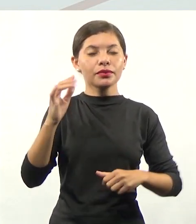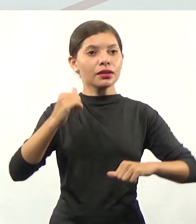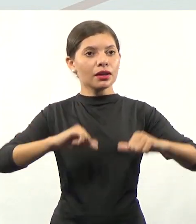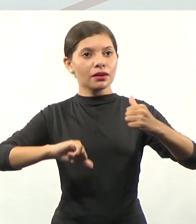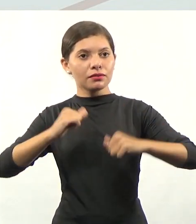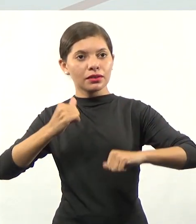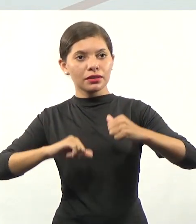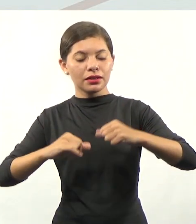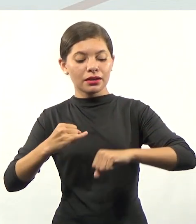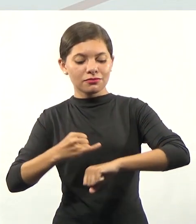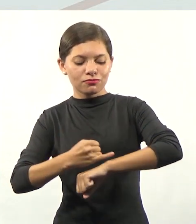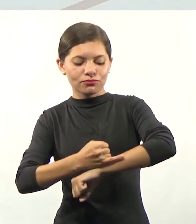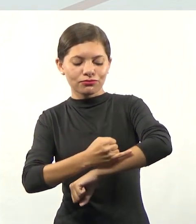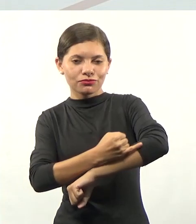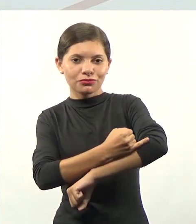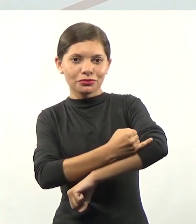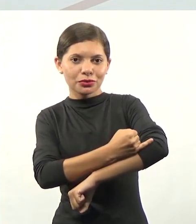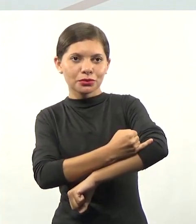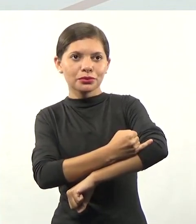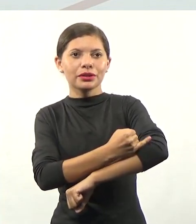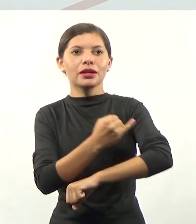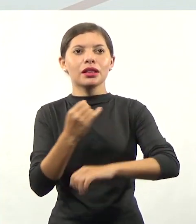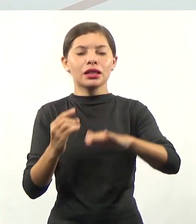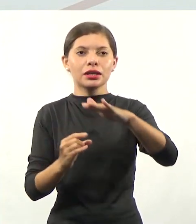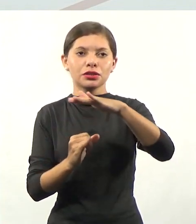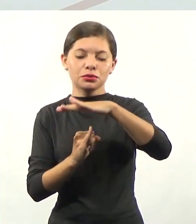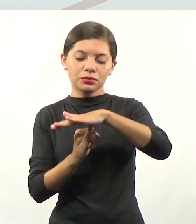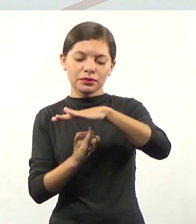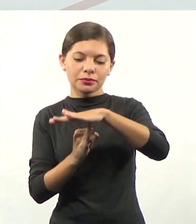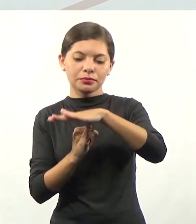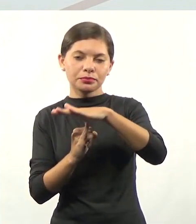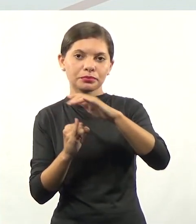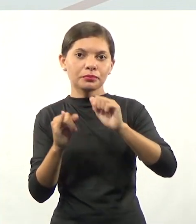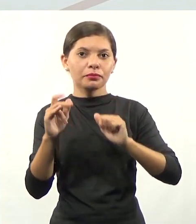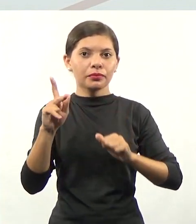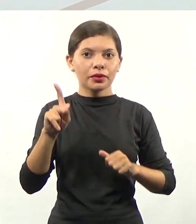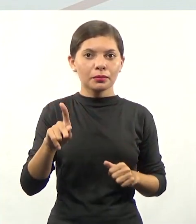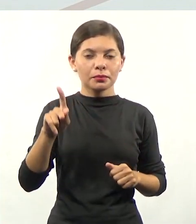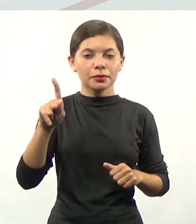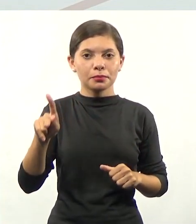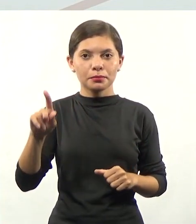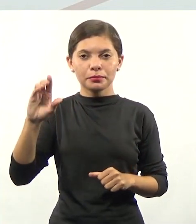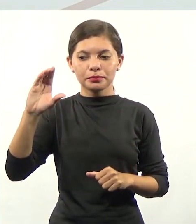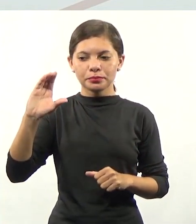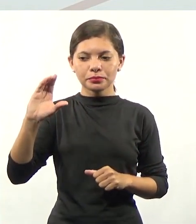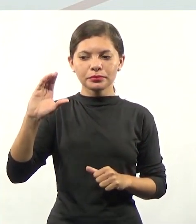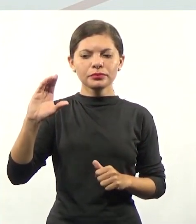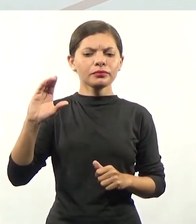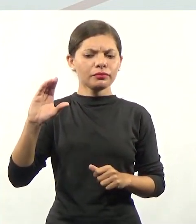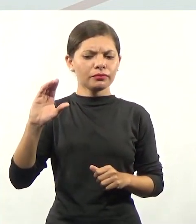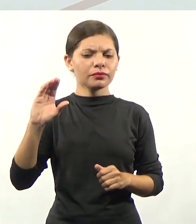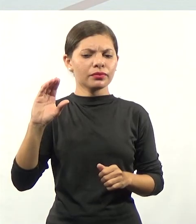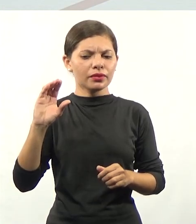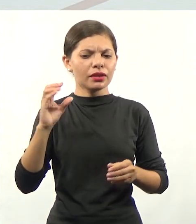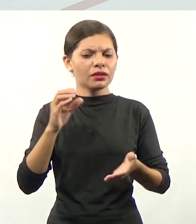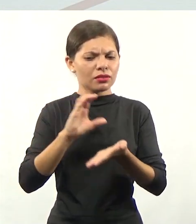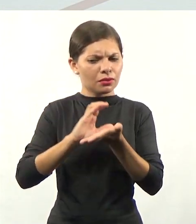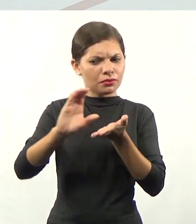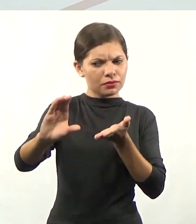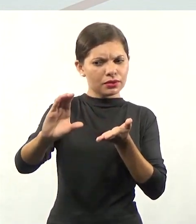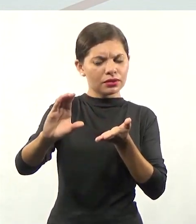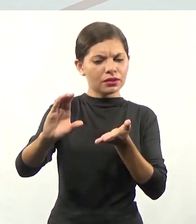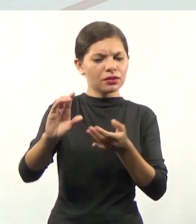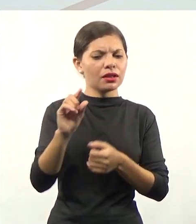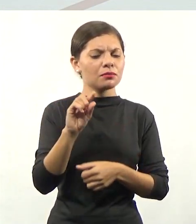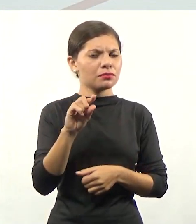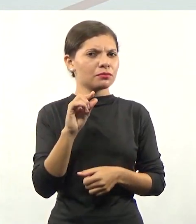infraestrutura da instituição. Se o que ela disse no PPC, no projeto pedagógico do curso, ela está ofertando. Então, se ela